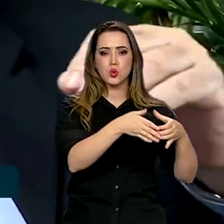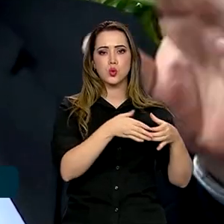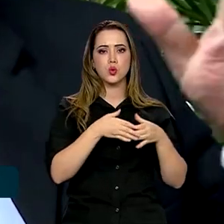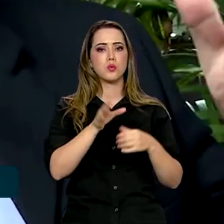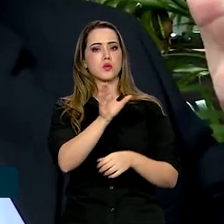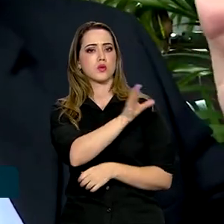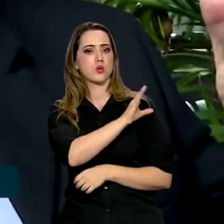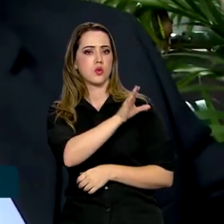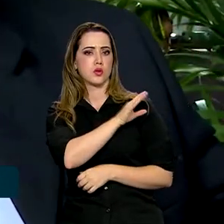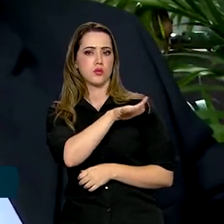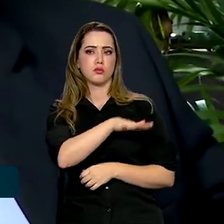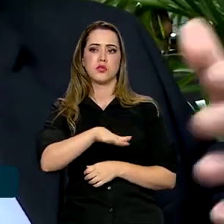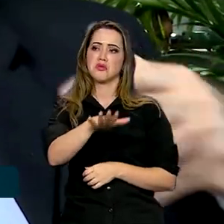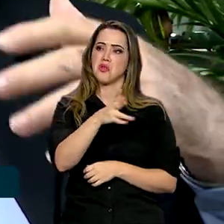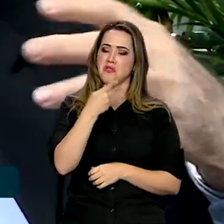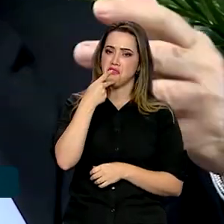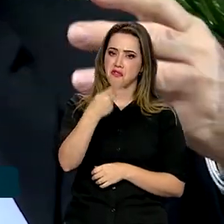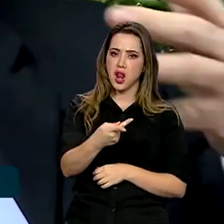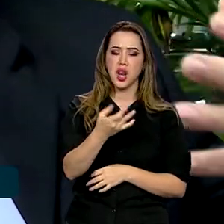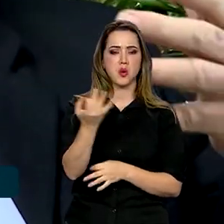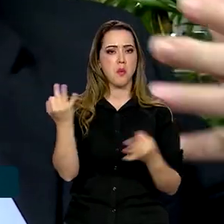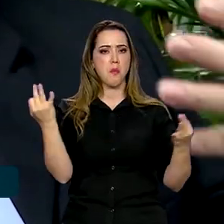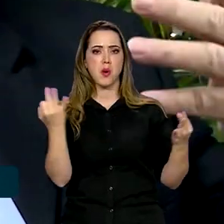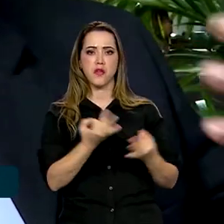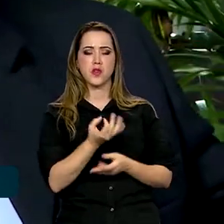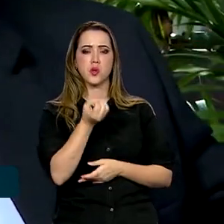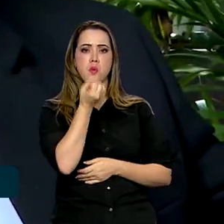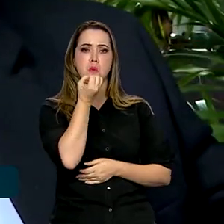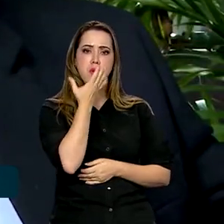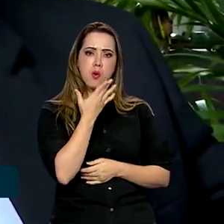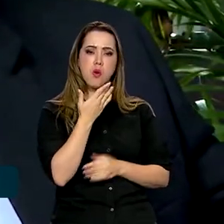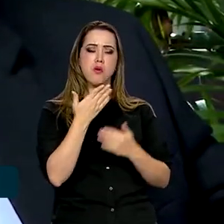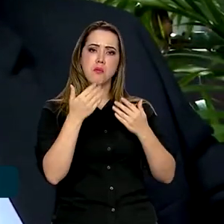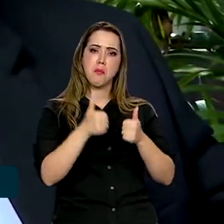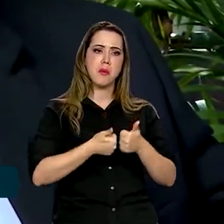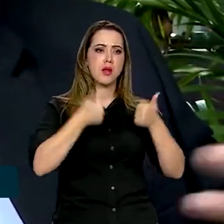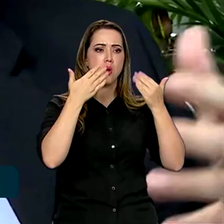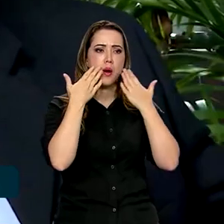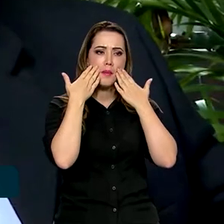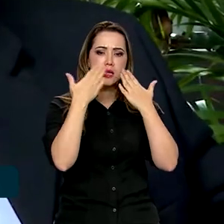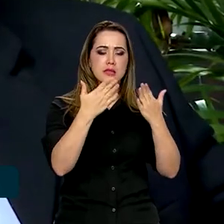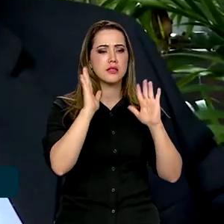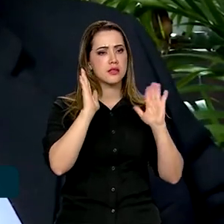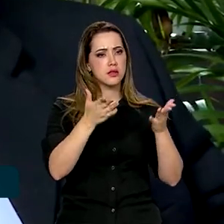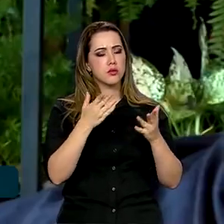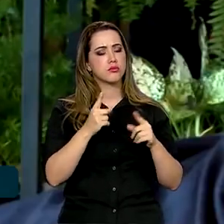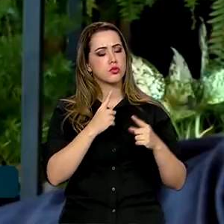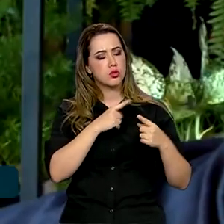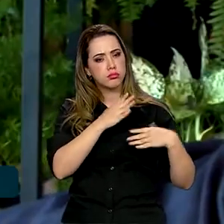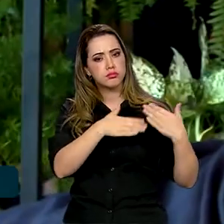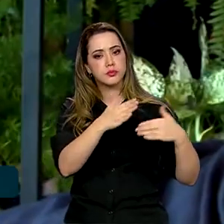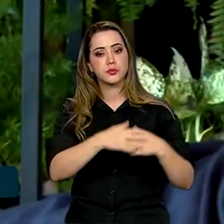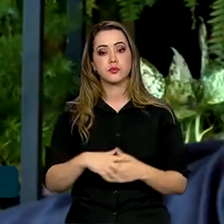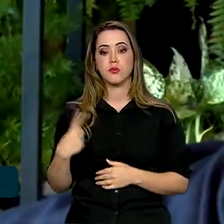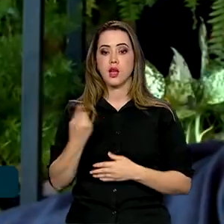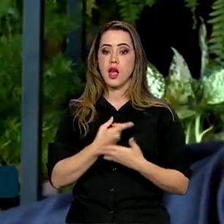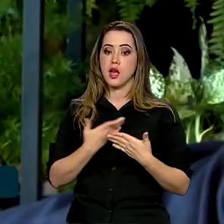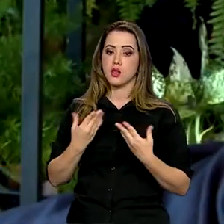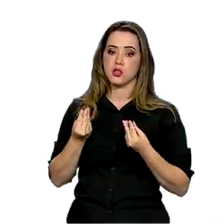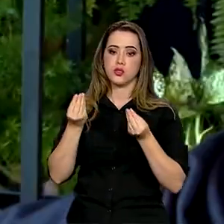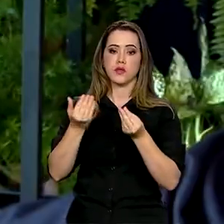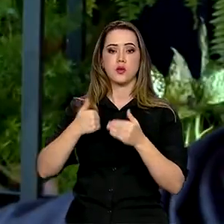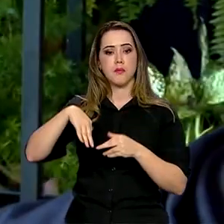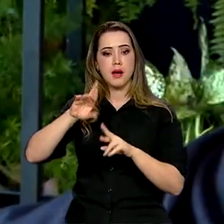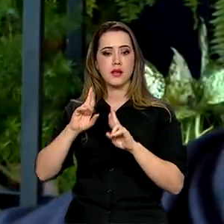coordenação, de todos os lados, dizendo que foi realmente a melhor transmissão que já foi feita nos últimos tempos. Entregamos mais do que era